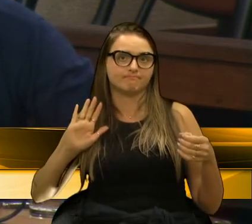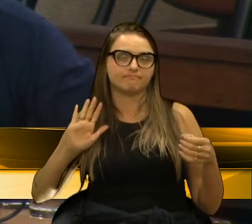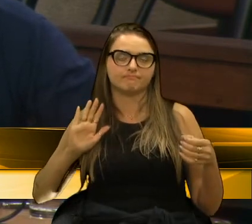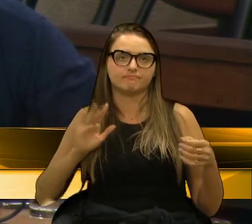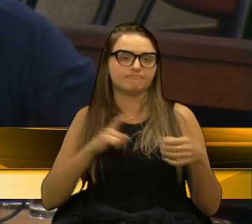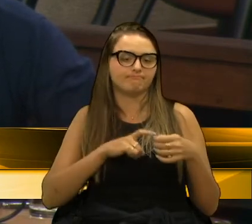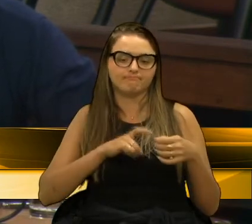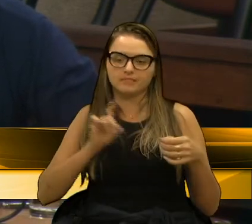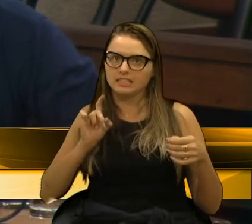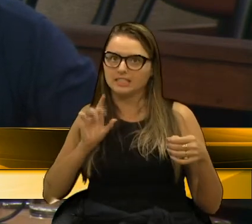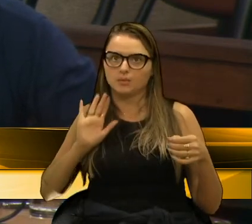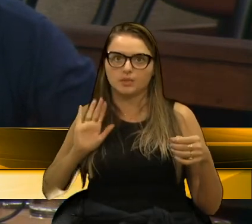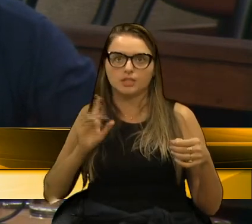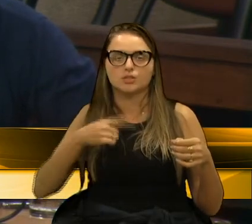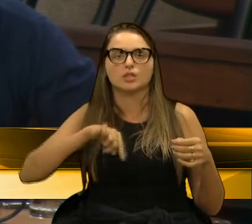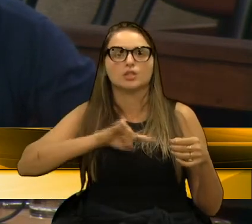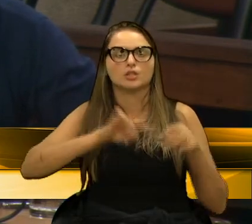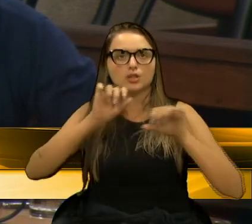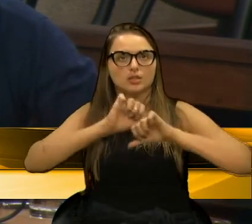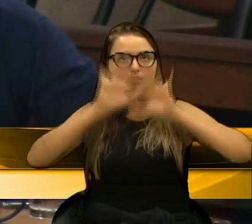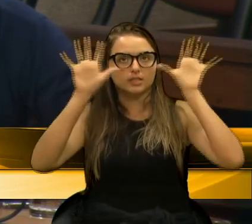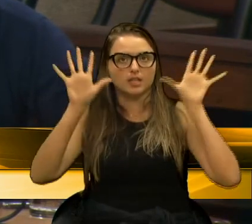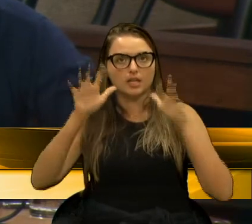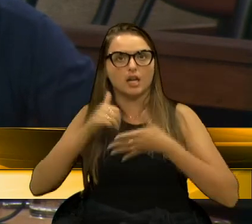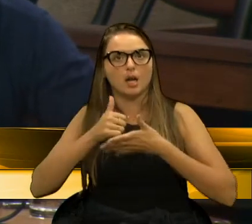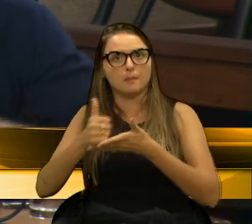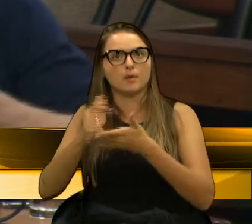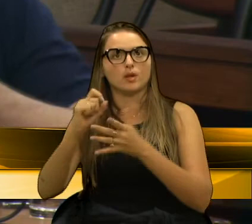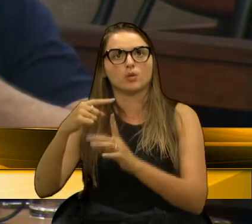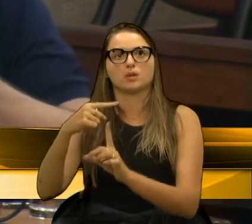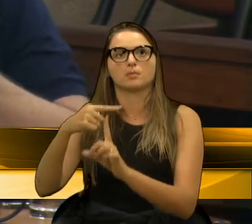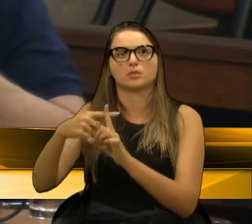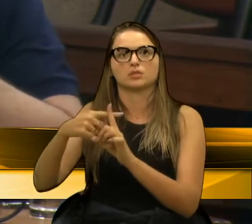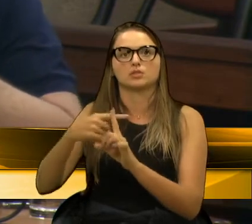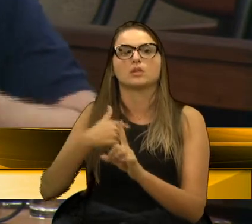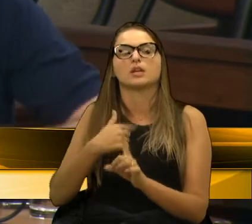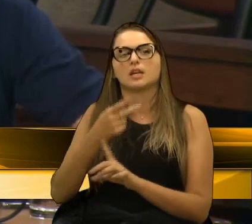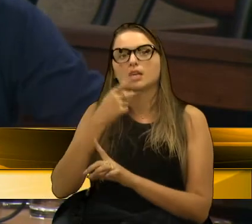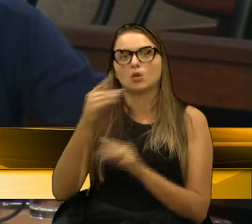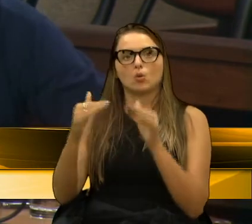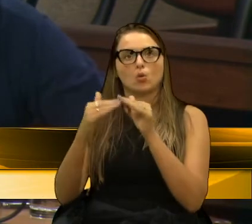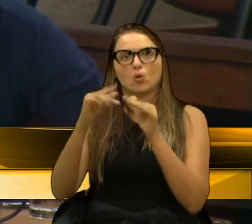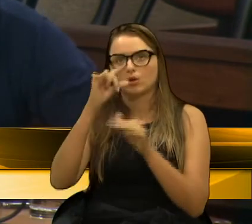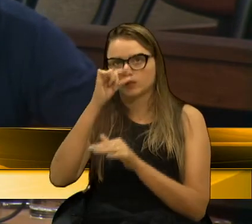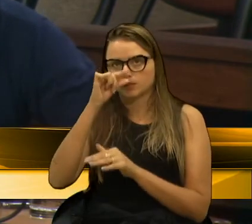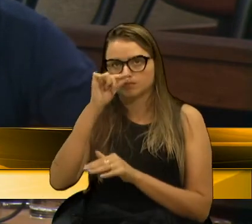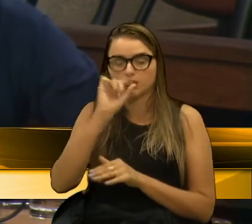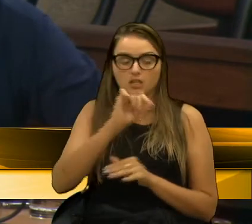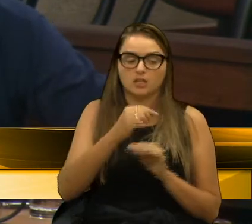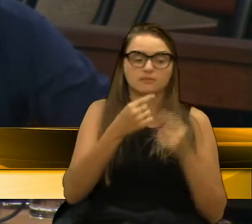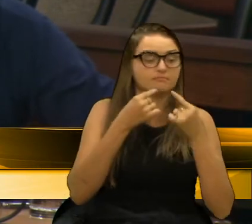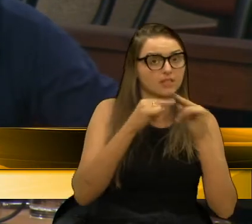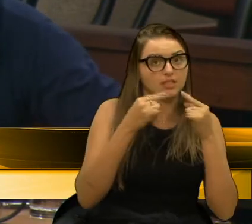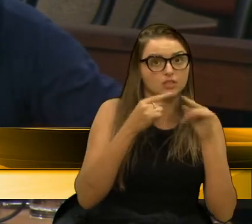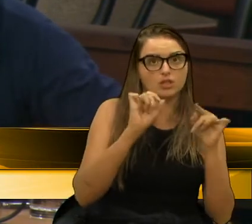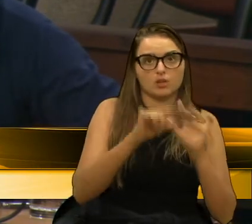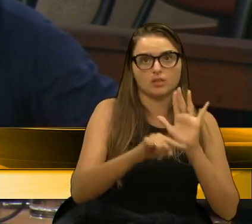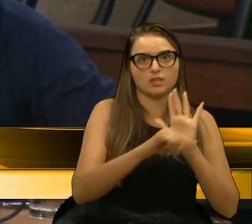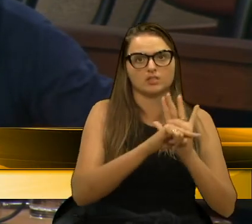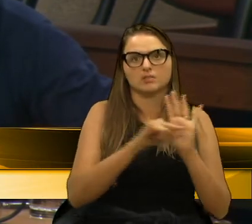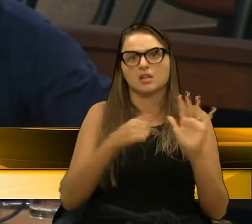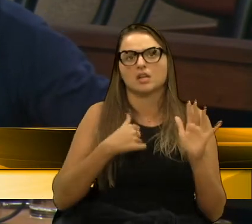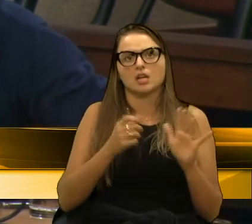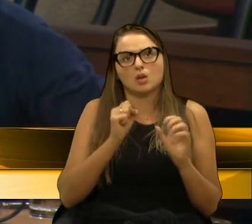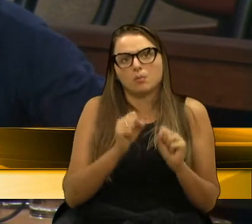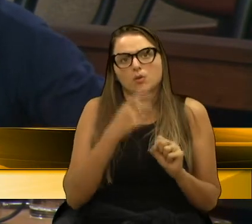a clareza de apoiar o que é positivo, e eu falo isso com o meu colega Fantinel, e criticar o que é negativo. E aqui eu posso dizer algumas coisas